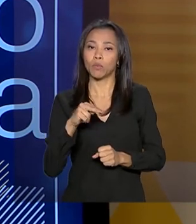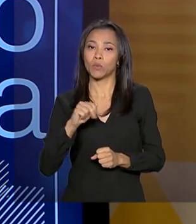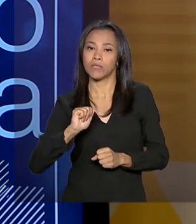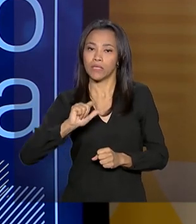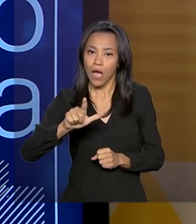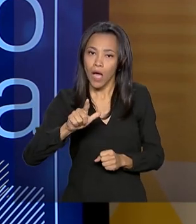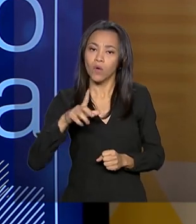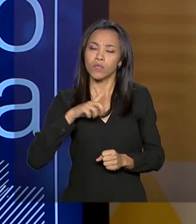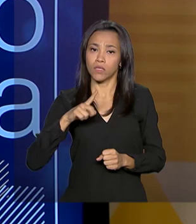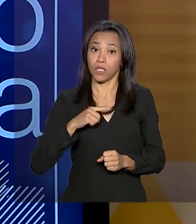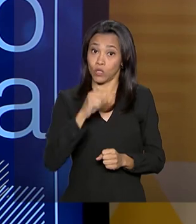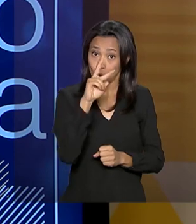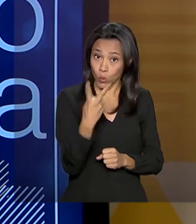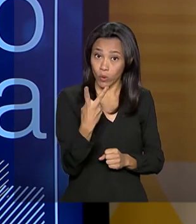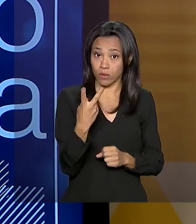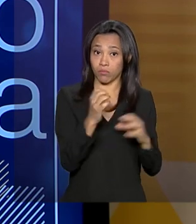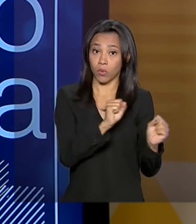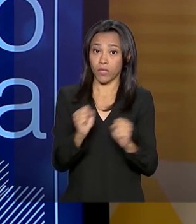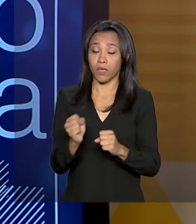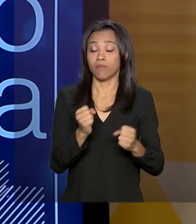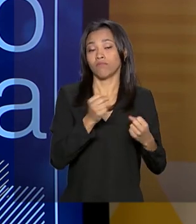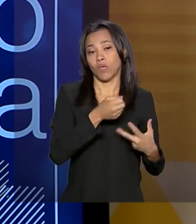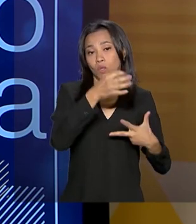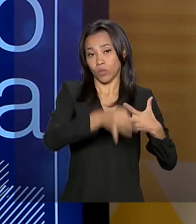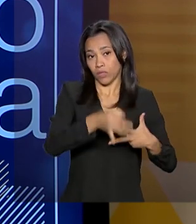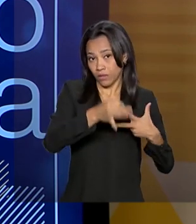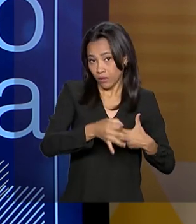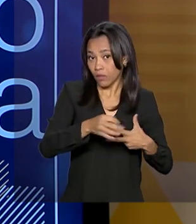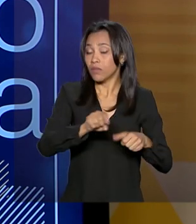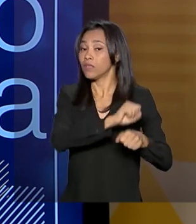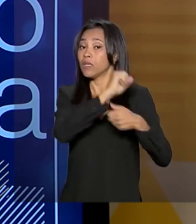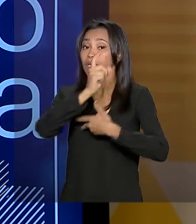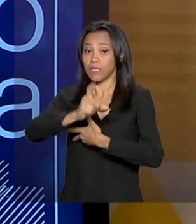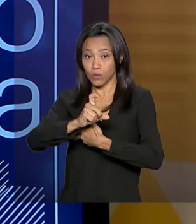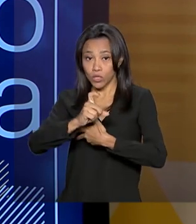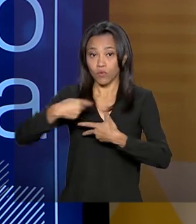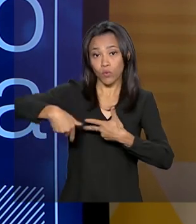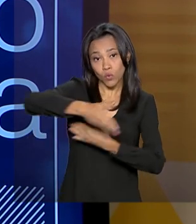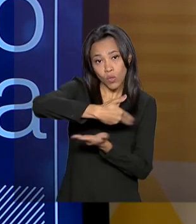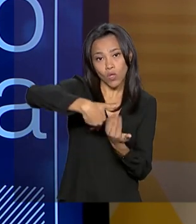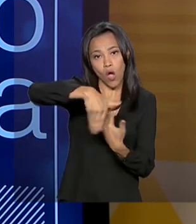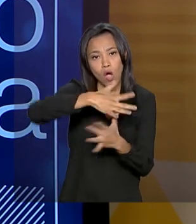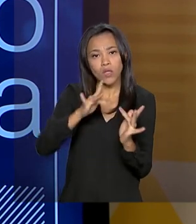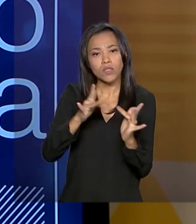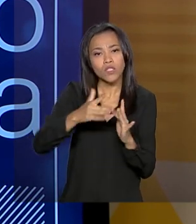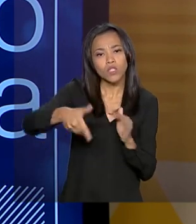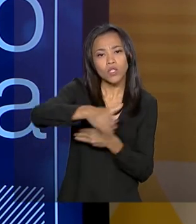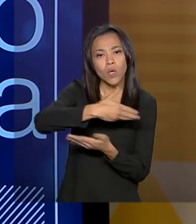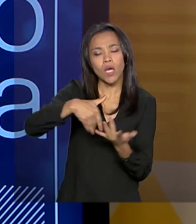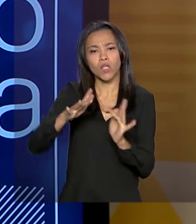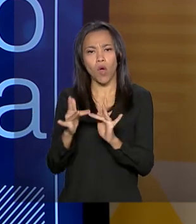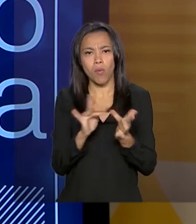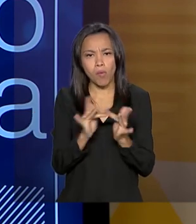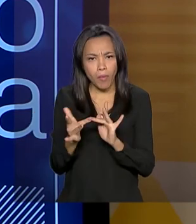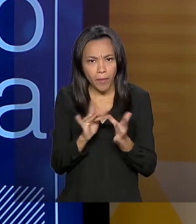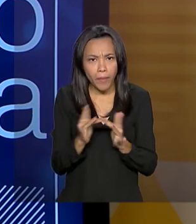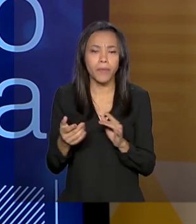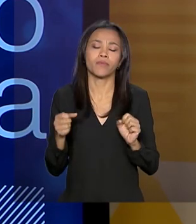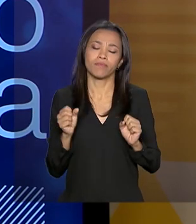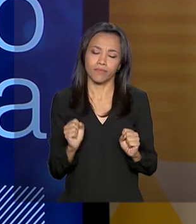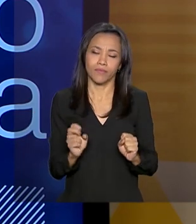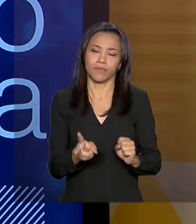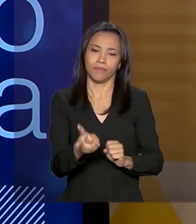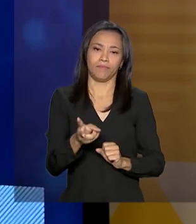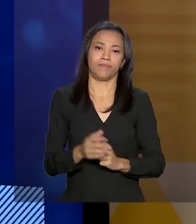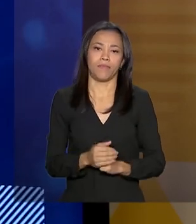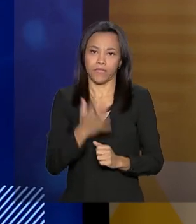judiciário e executivo, por meio do Ministério da Justiça, se unindo numa pauta comum de desjudicialização, vírgula sem precarização.